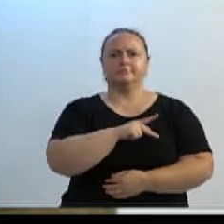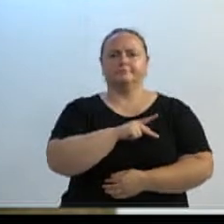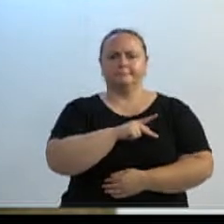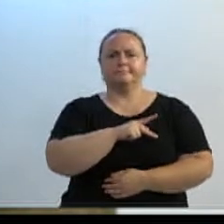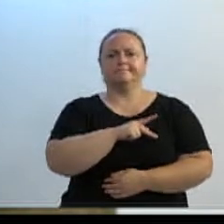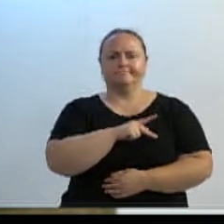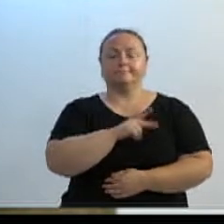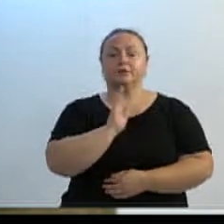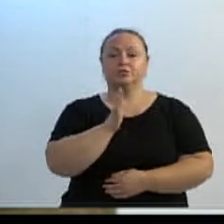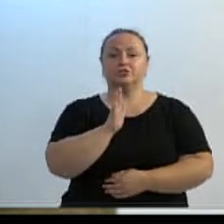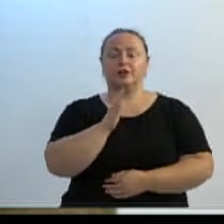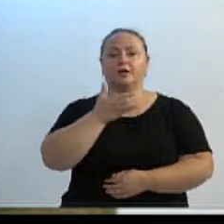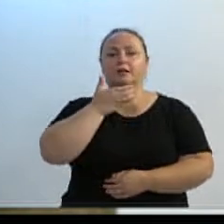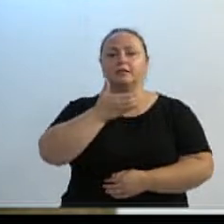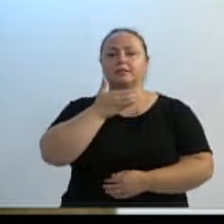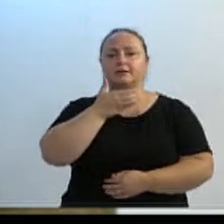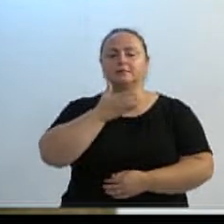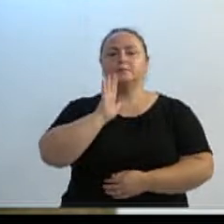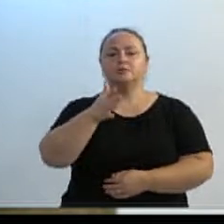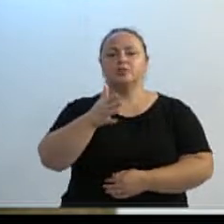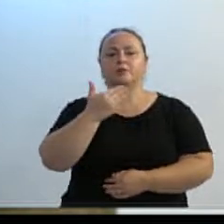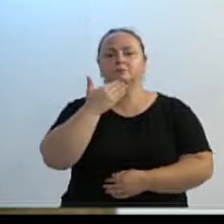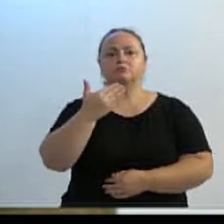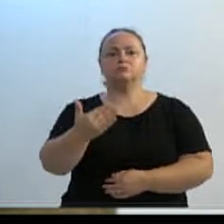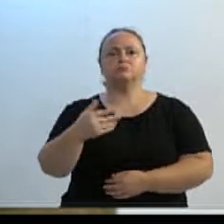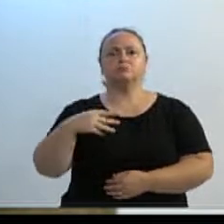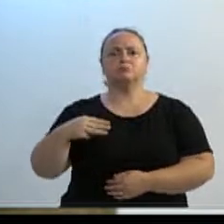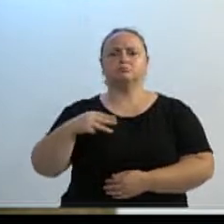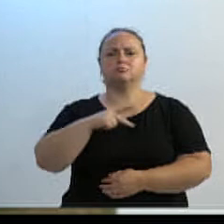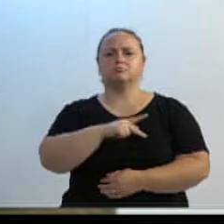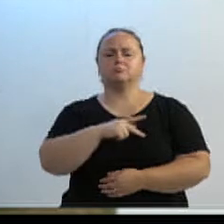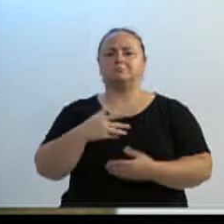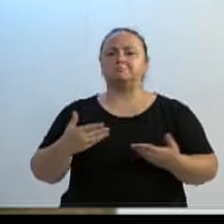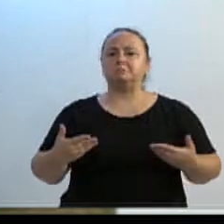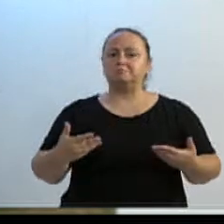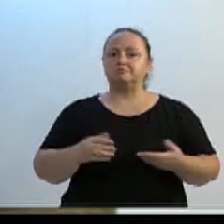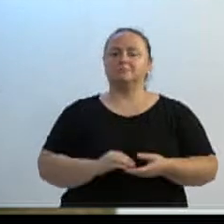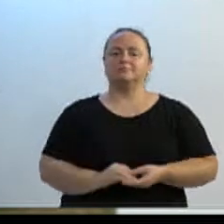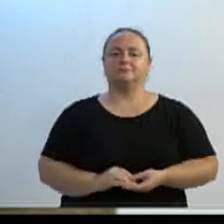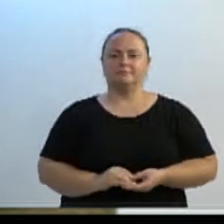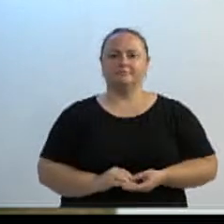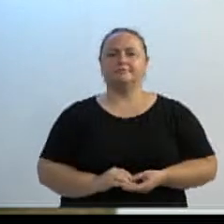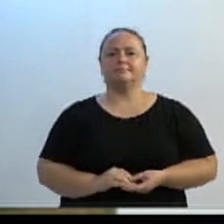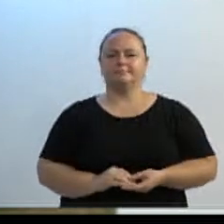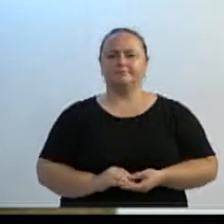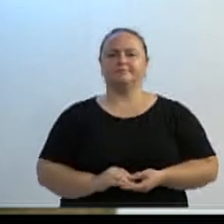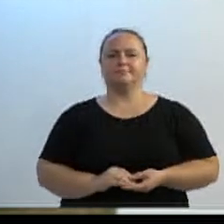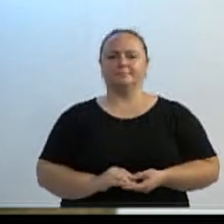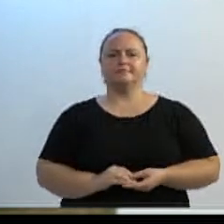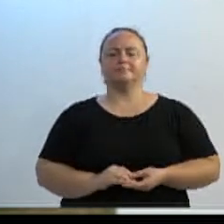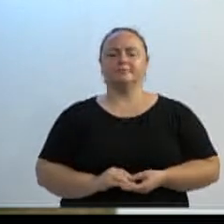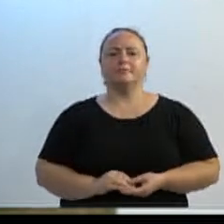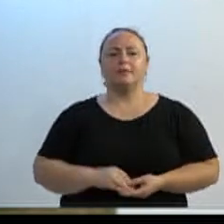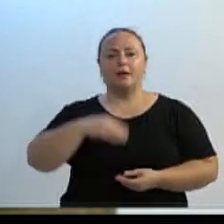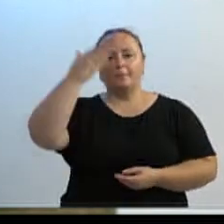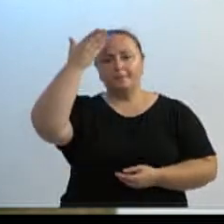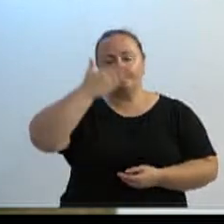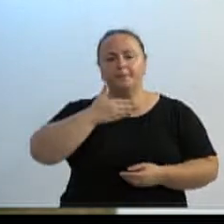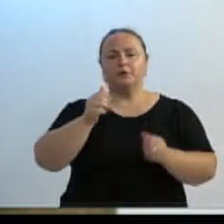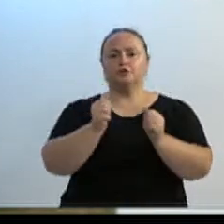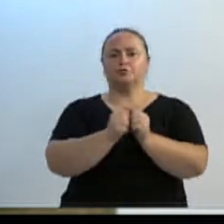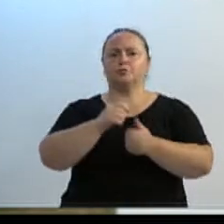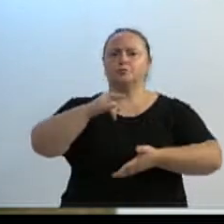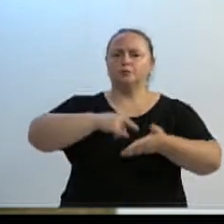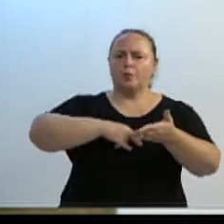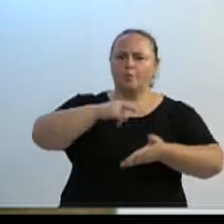já em dezembro, esse encaminhamento. Em dezembro, eu encaminhei ao Ministério Público, comprovante com documentos, documentos do